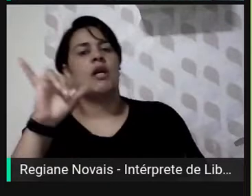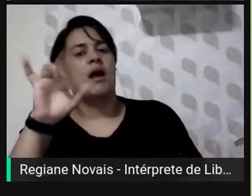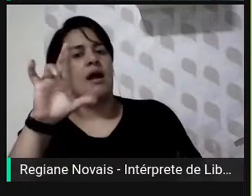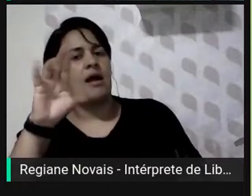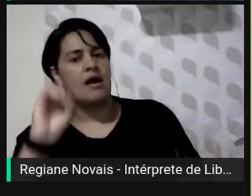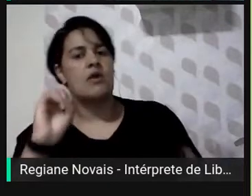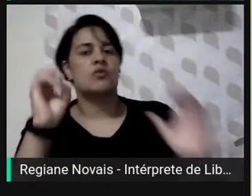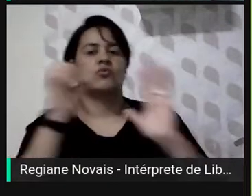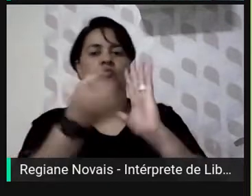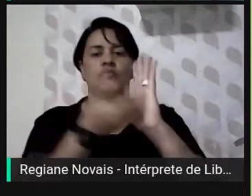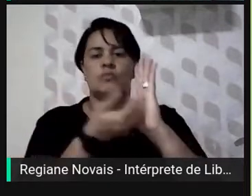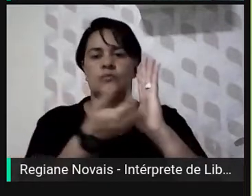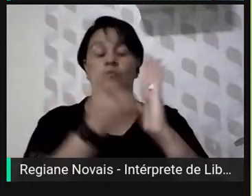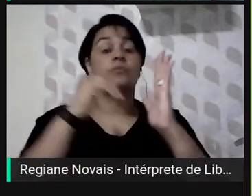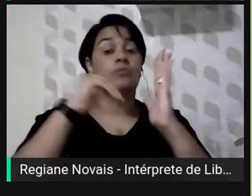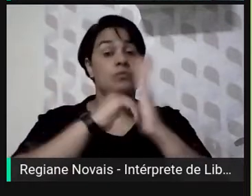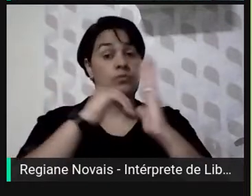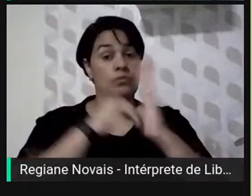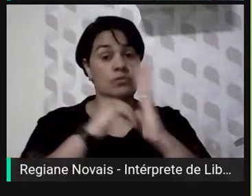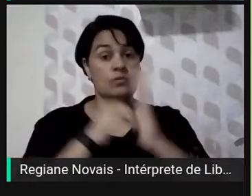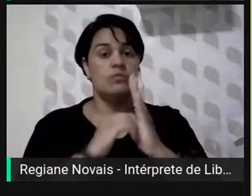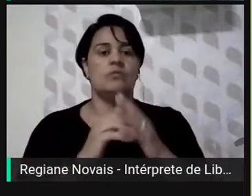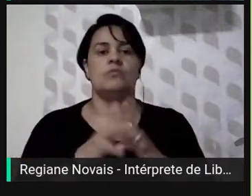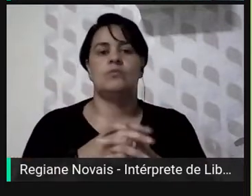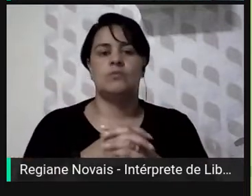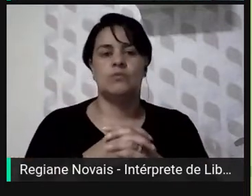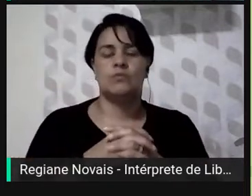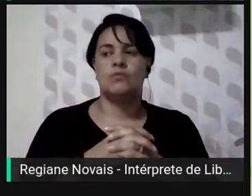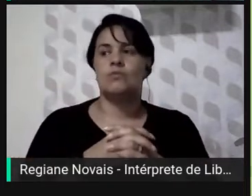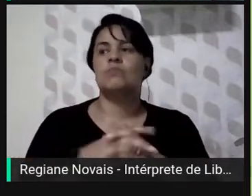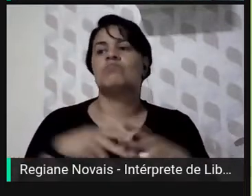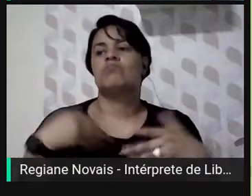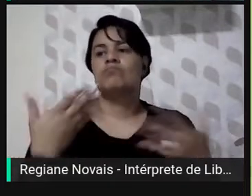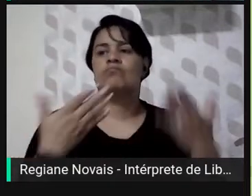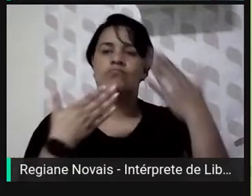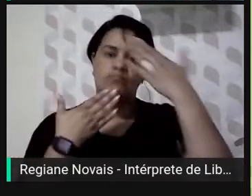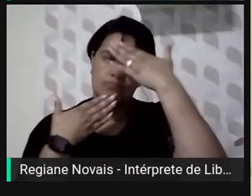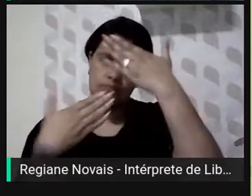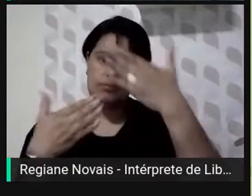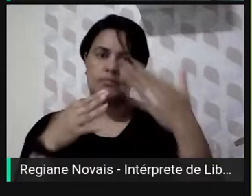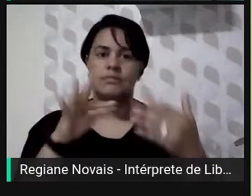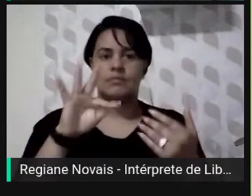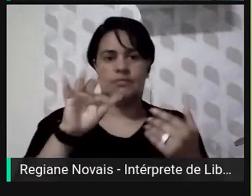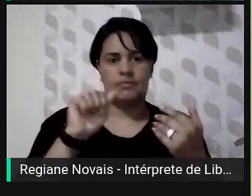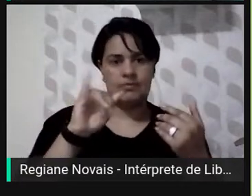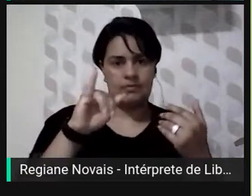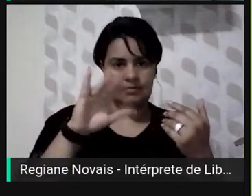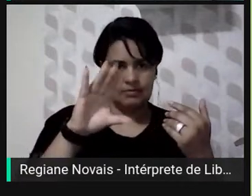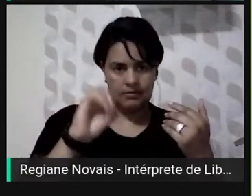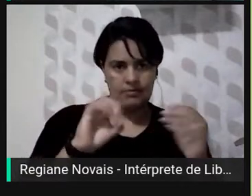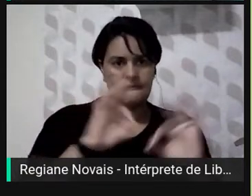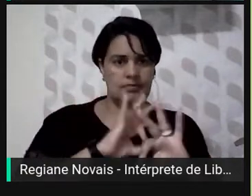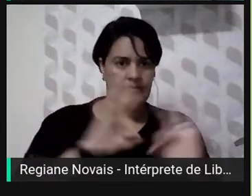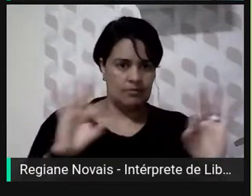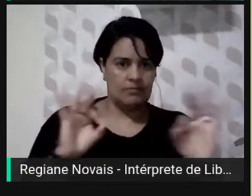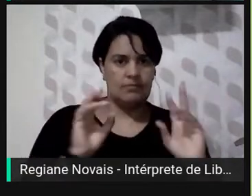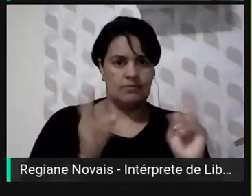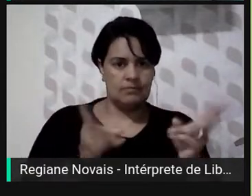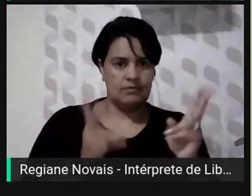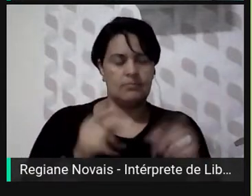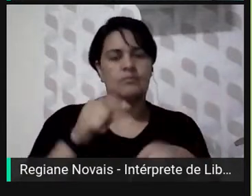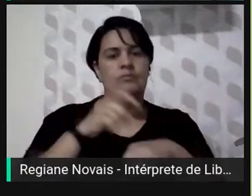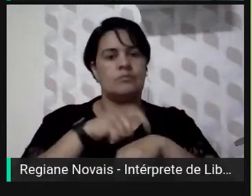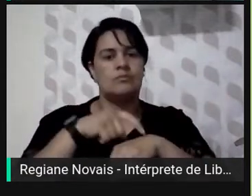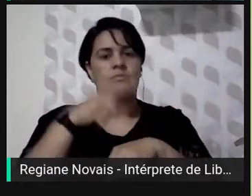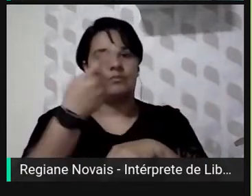mais uma vez por estar sempre aí participante das ações da pós-graduação e você tem dez minutos,